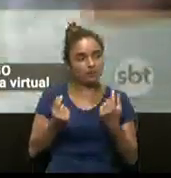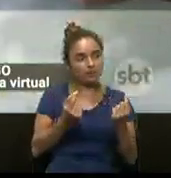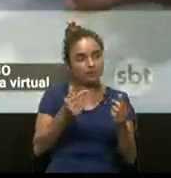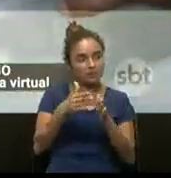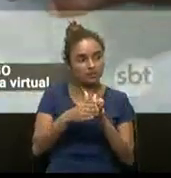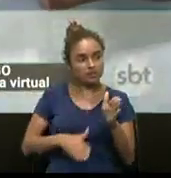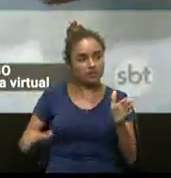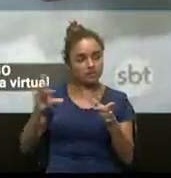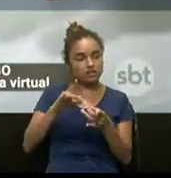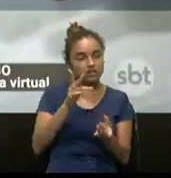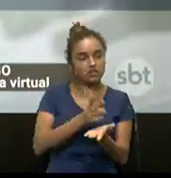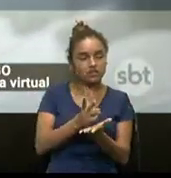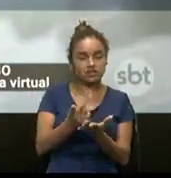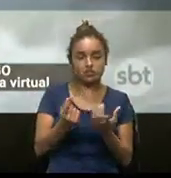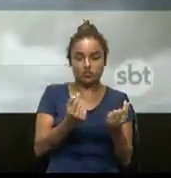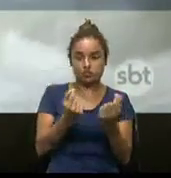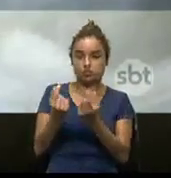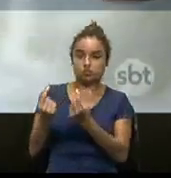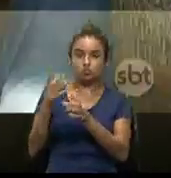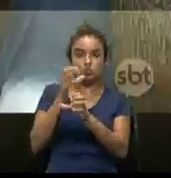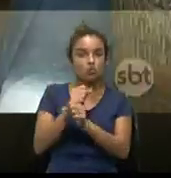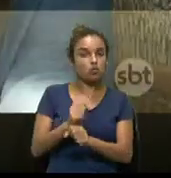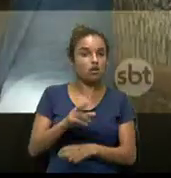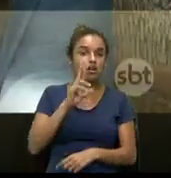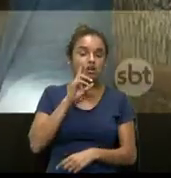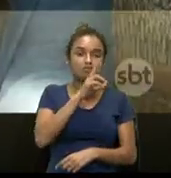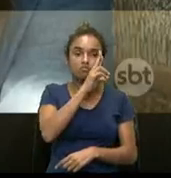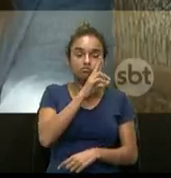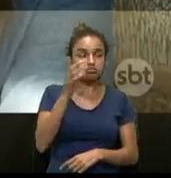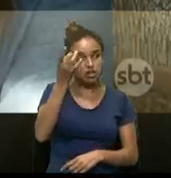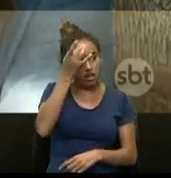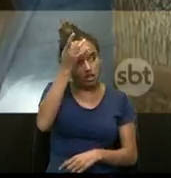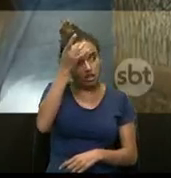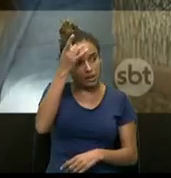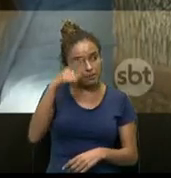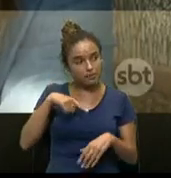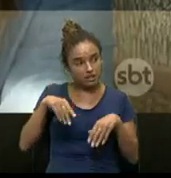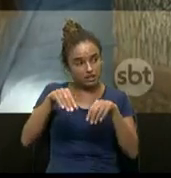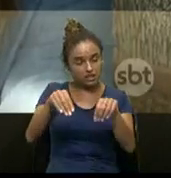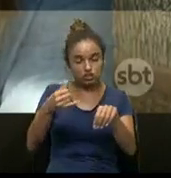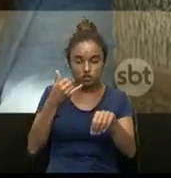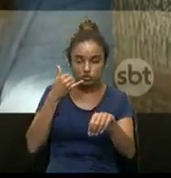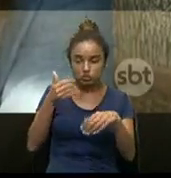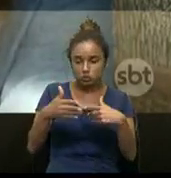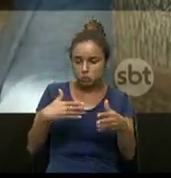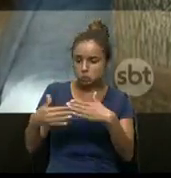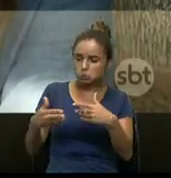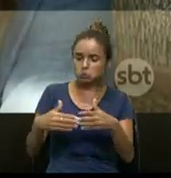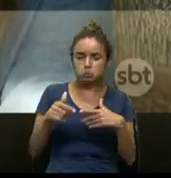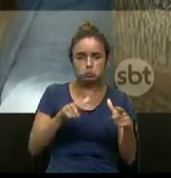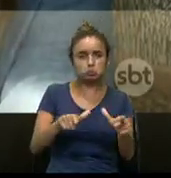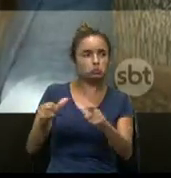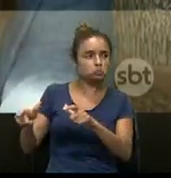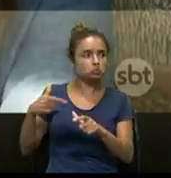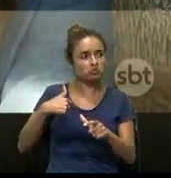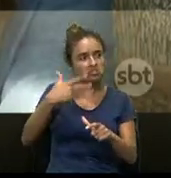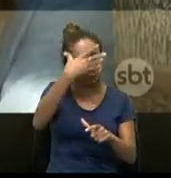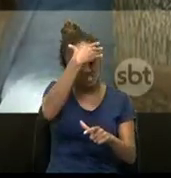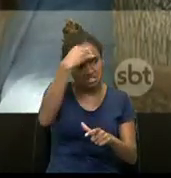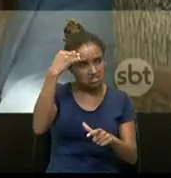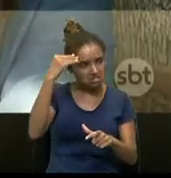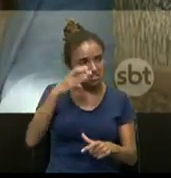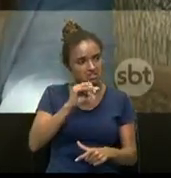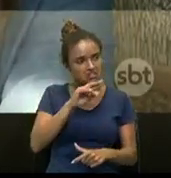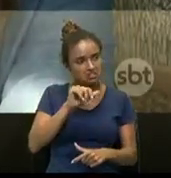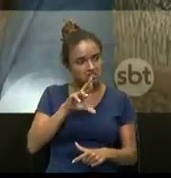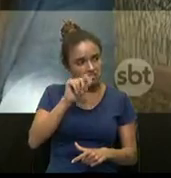e cai na mesma hora na conta do restaurante. O Bitcoin eu consigo levar no meu celular para qualquer lugar. Então eu esqueci a carteira, esqueci